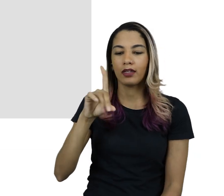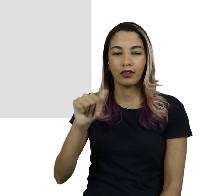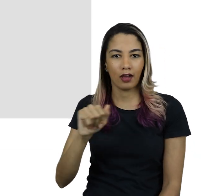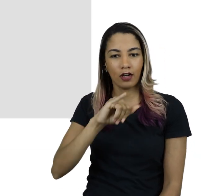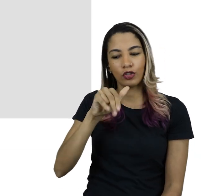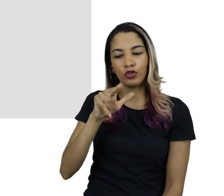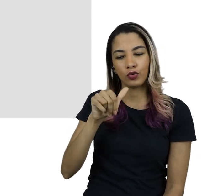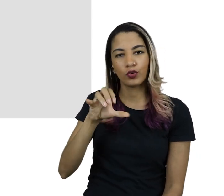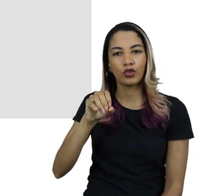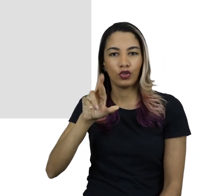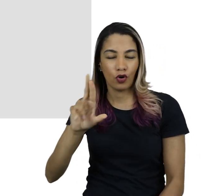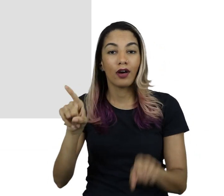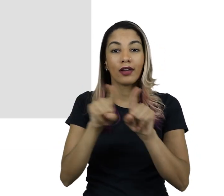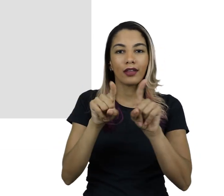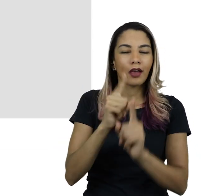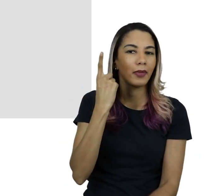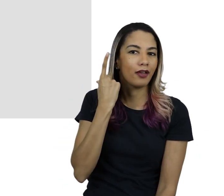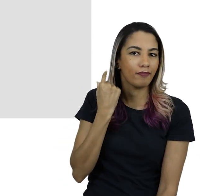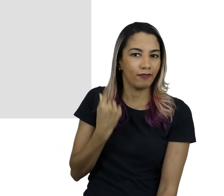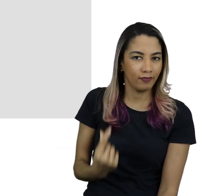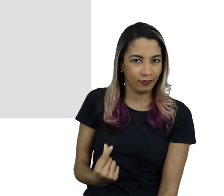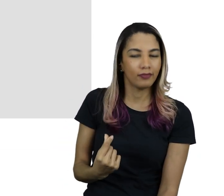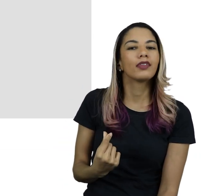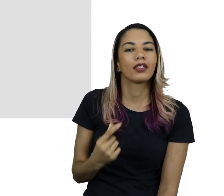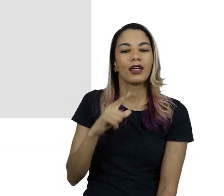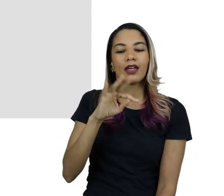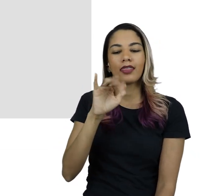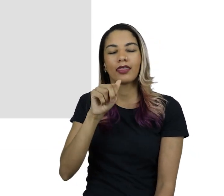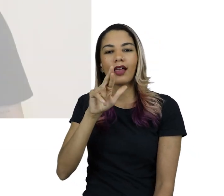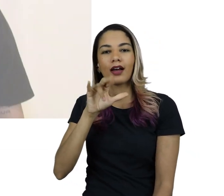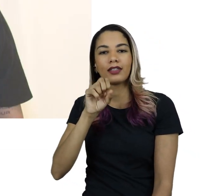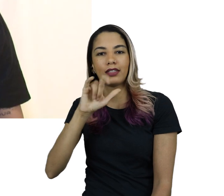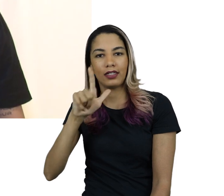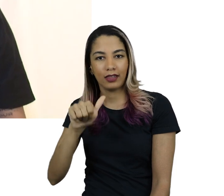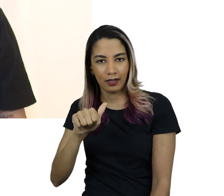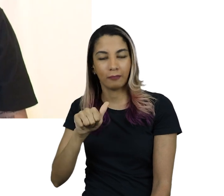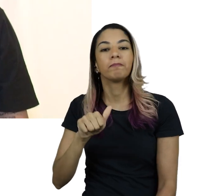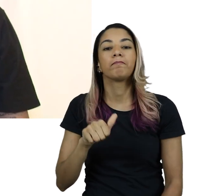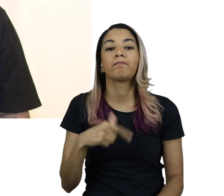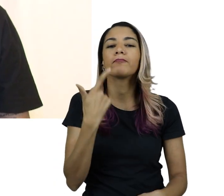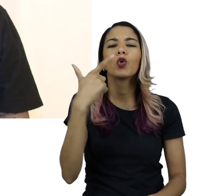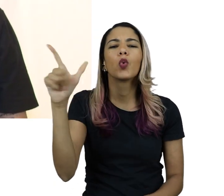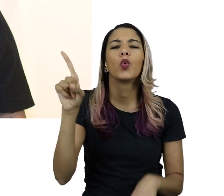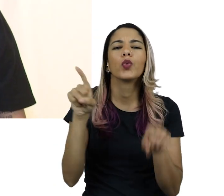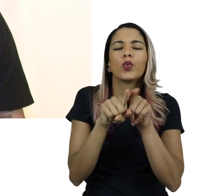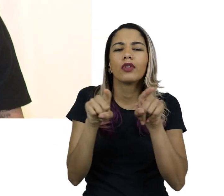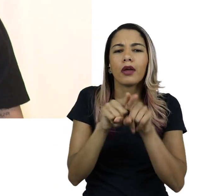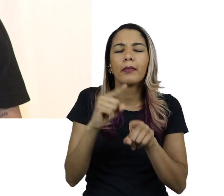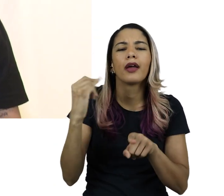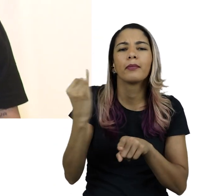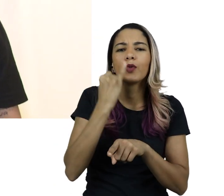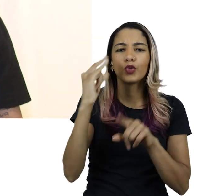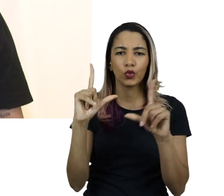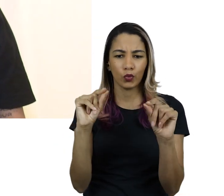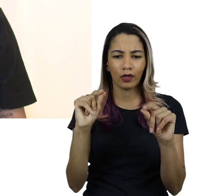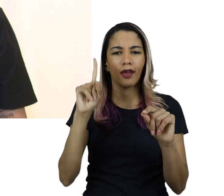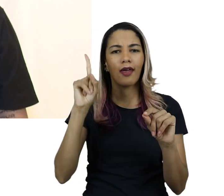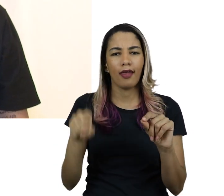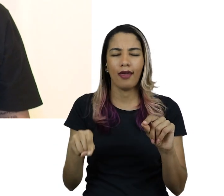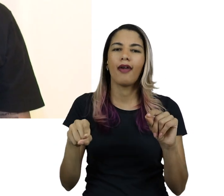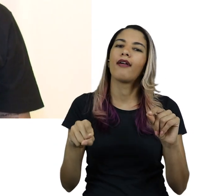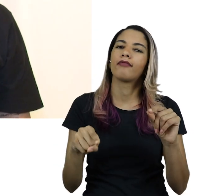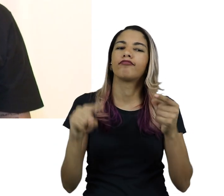Tarsila do Amaral, que têm respectivamente esses títulos. E outra ação dessa primeira edição foi o espetáculo